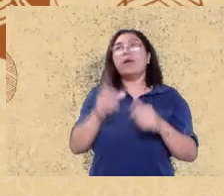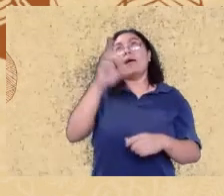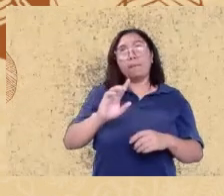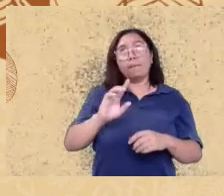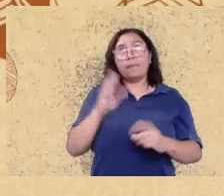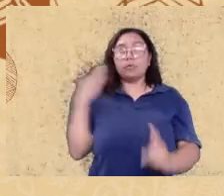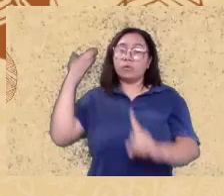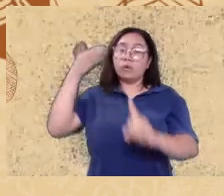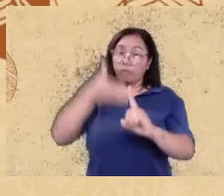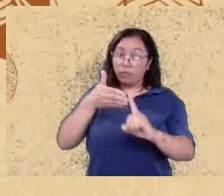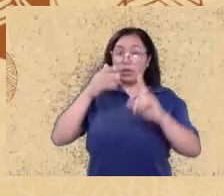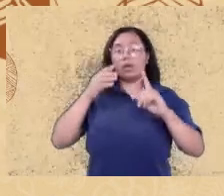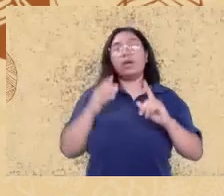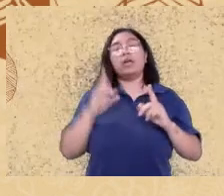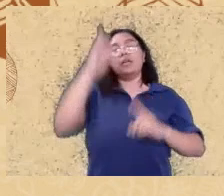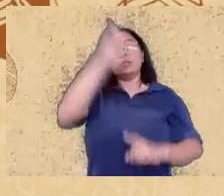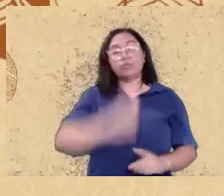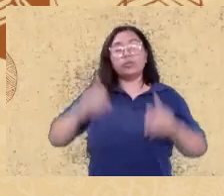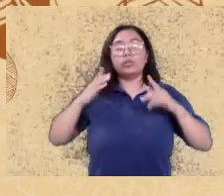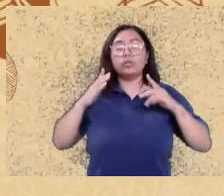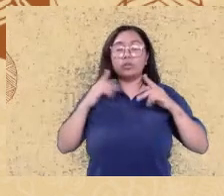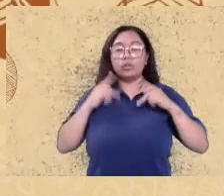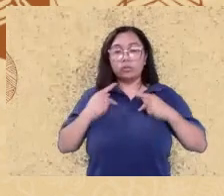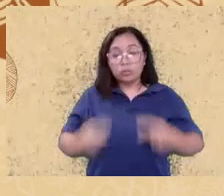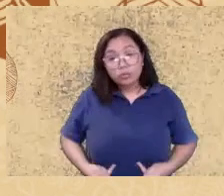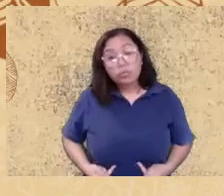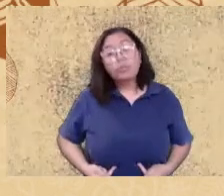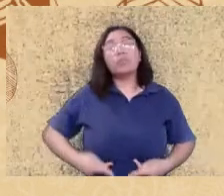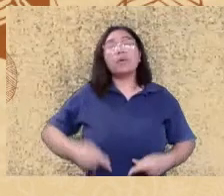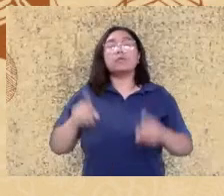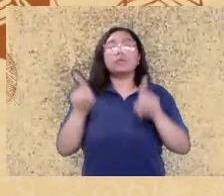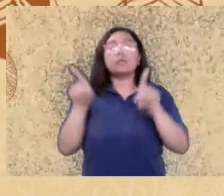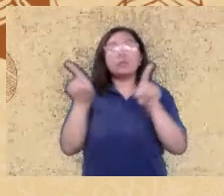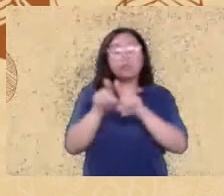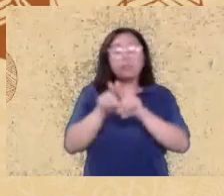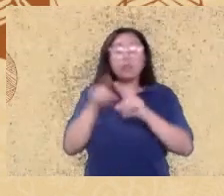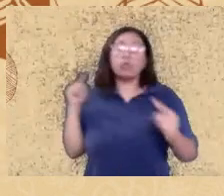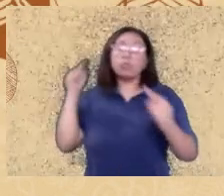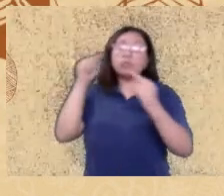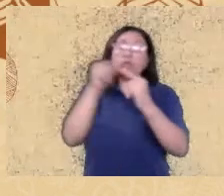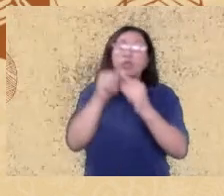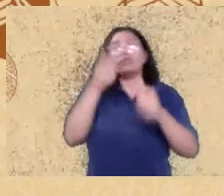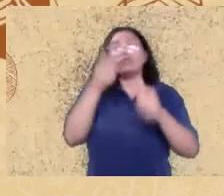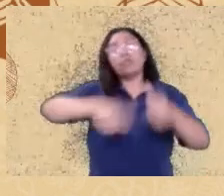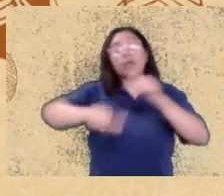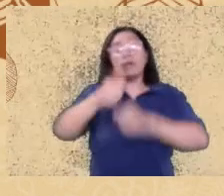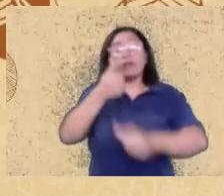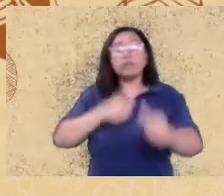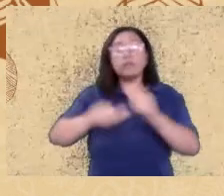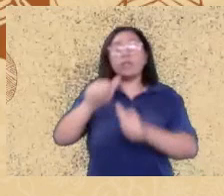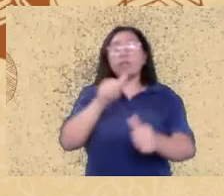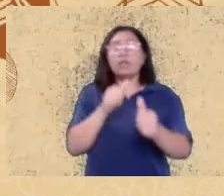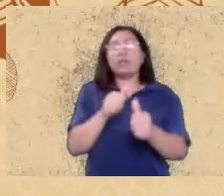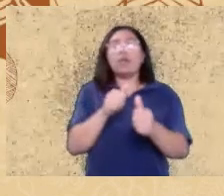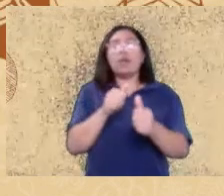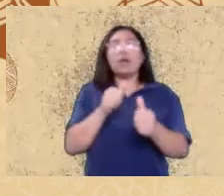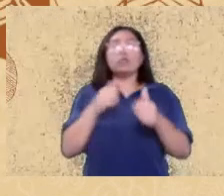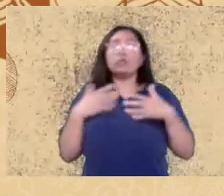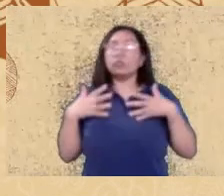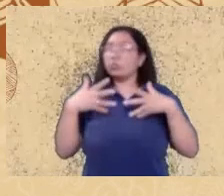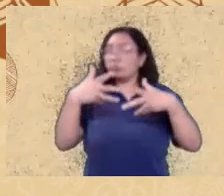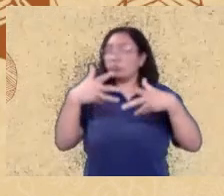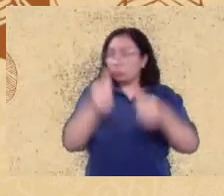o intuito de avaliar as referências bibliográficas utilizadas nesses estudos pois análises